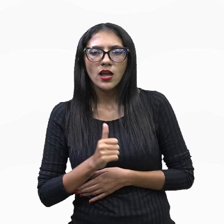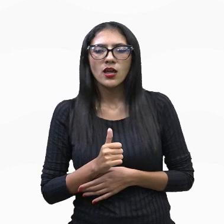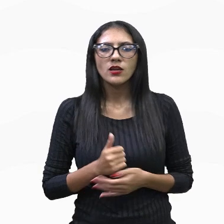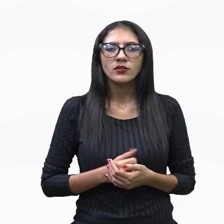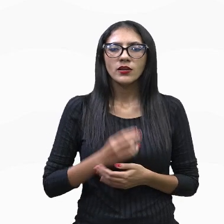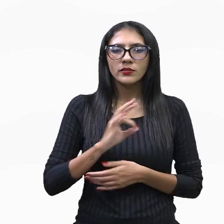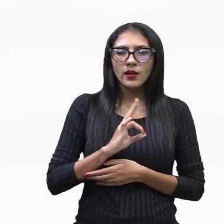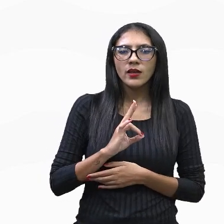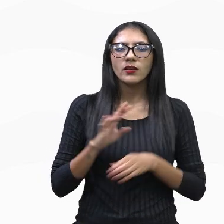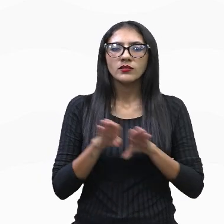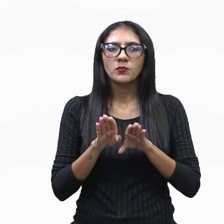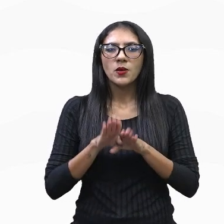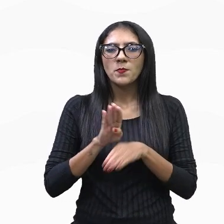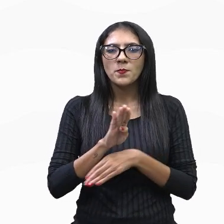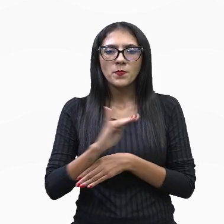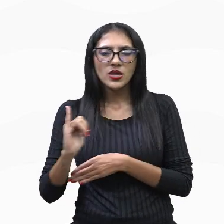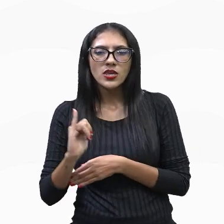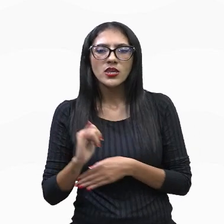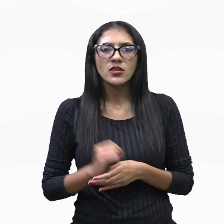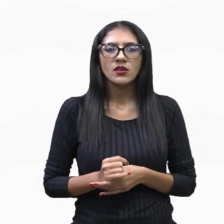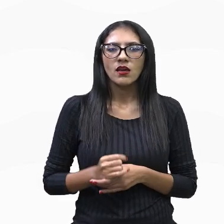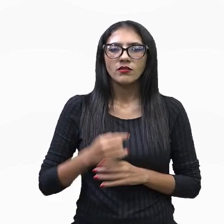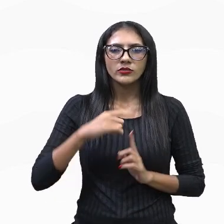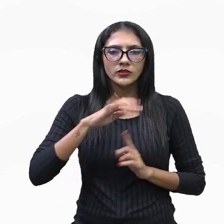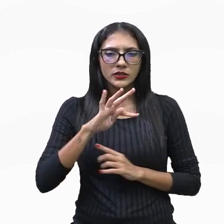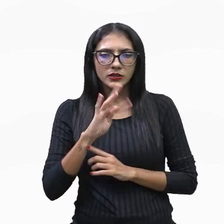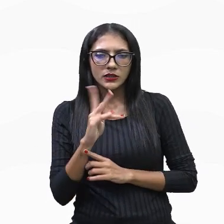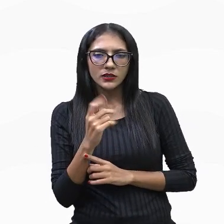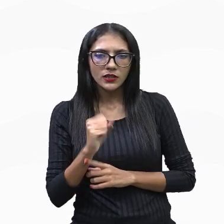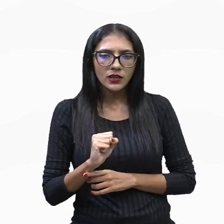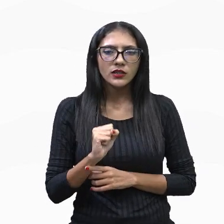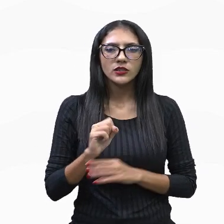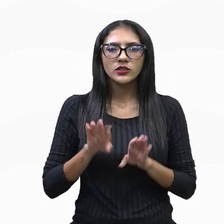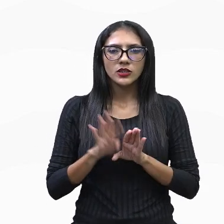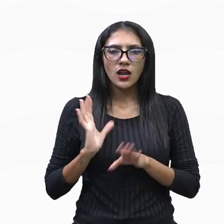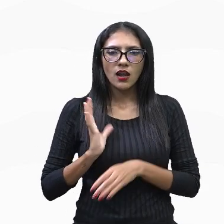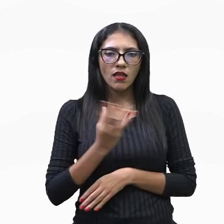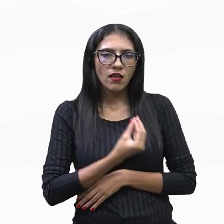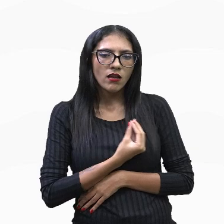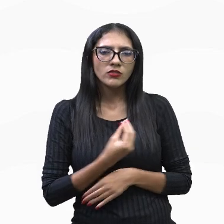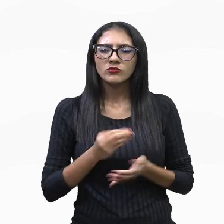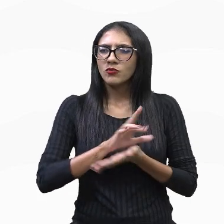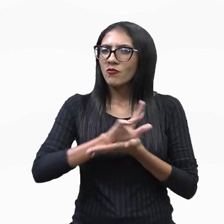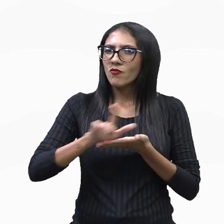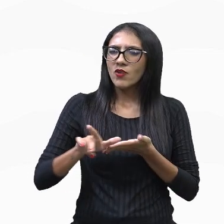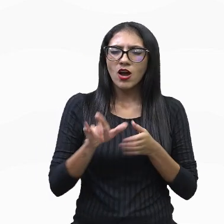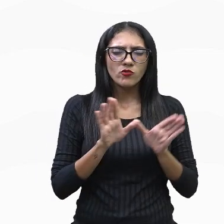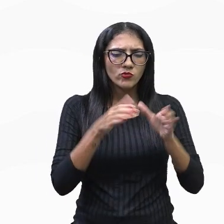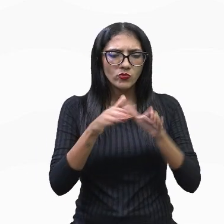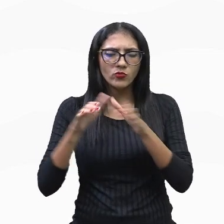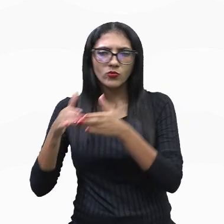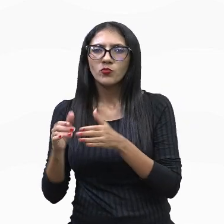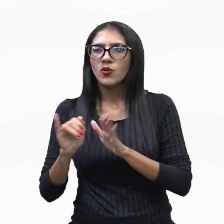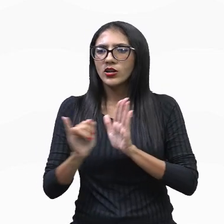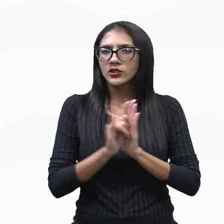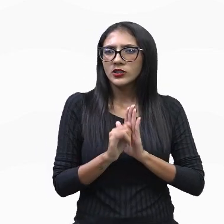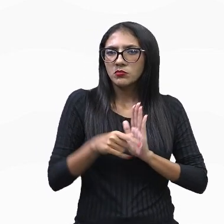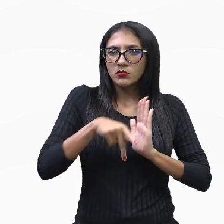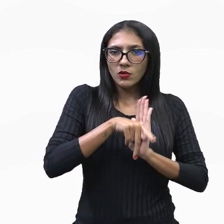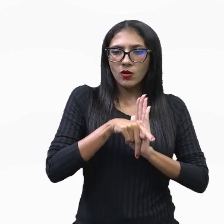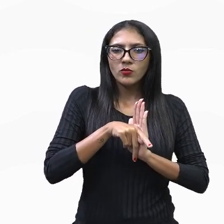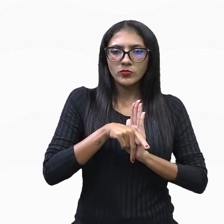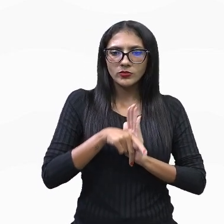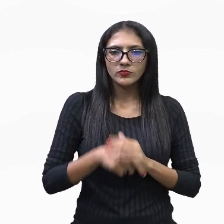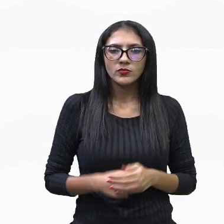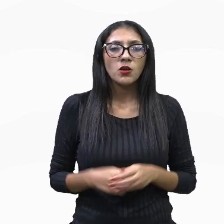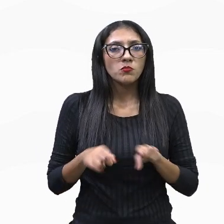bissexuais, transexuais, entre outros grupos, ressaltando que essas identidades são heterogêneas e